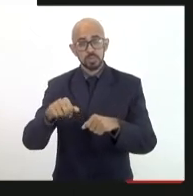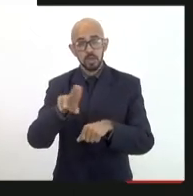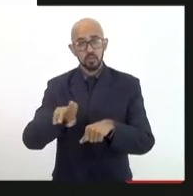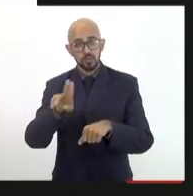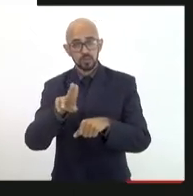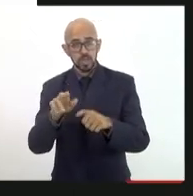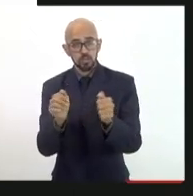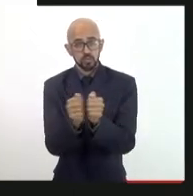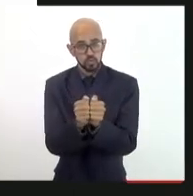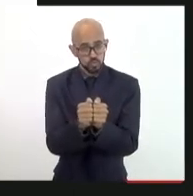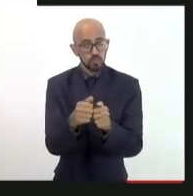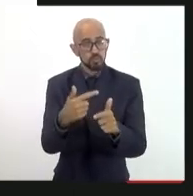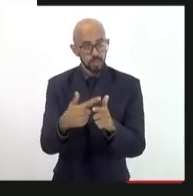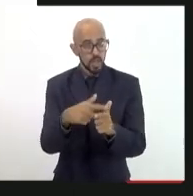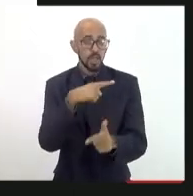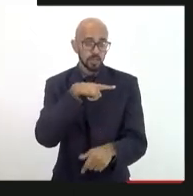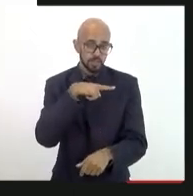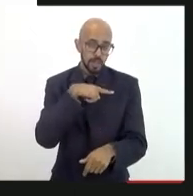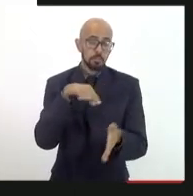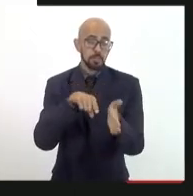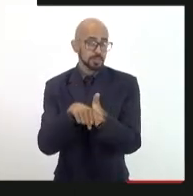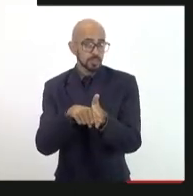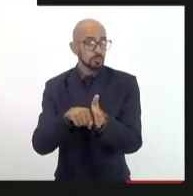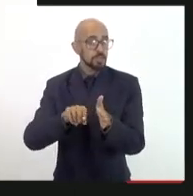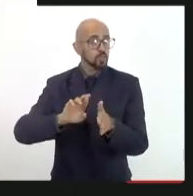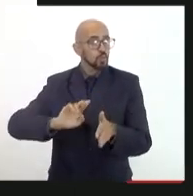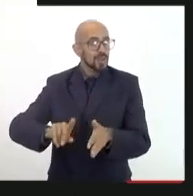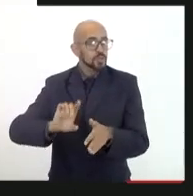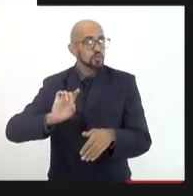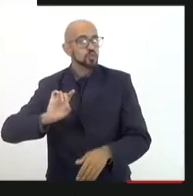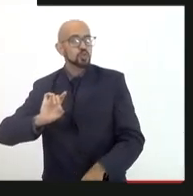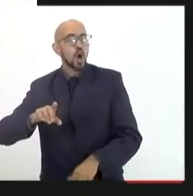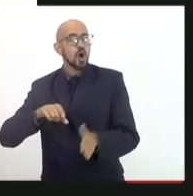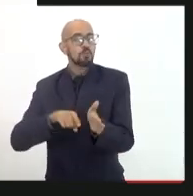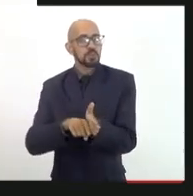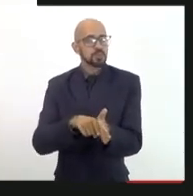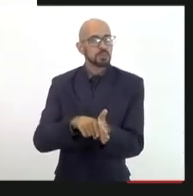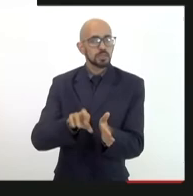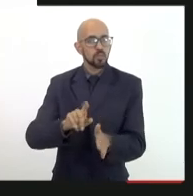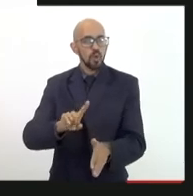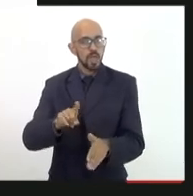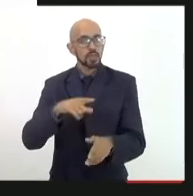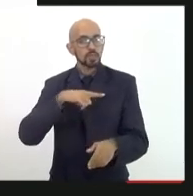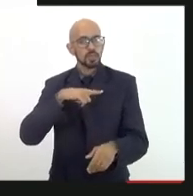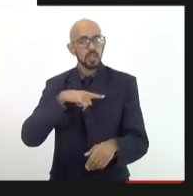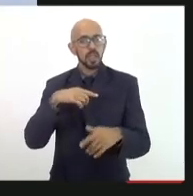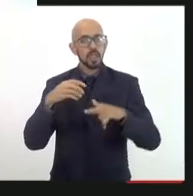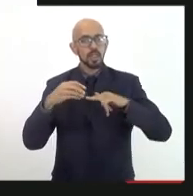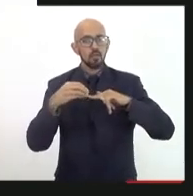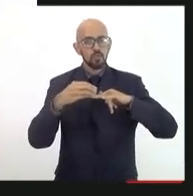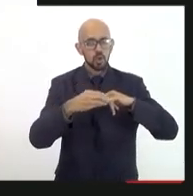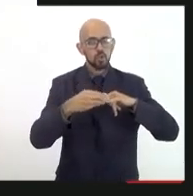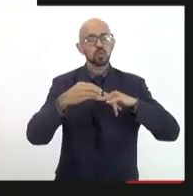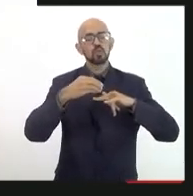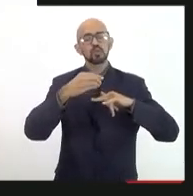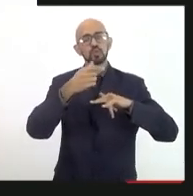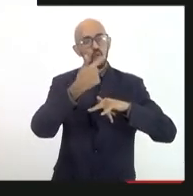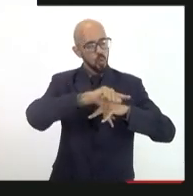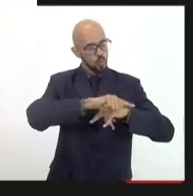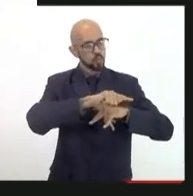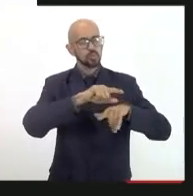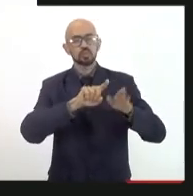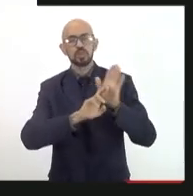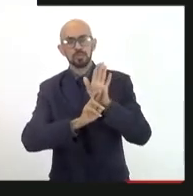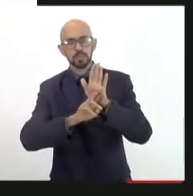tem pesquisa mas não é só pesquisa, então tem institutos como foi dito de pesquisa, então Fiocruz e vários outros que estão aqui,